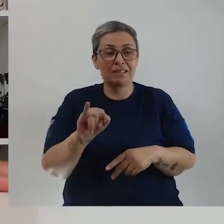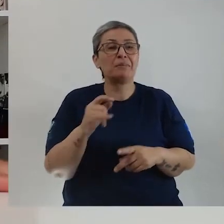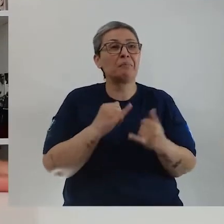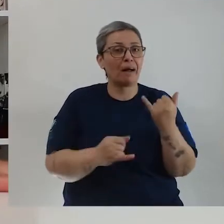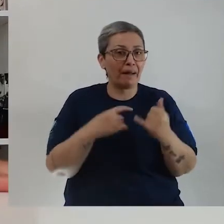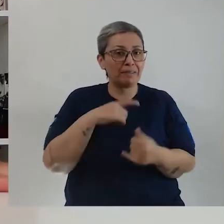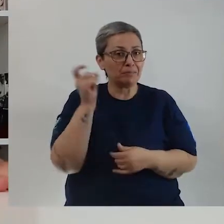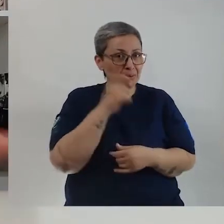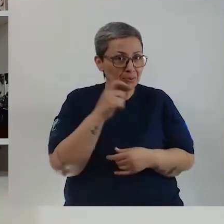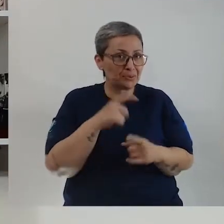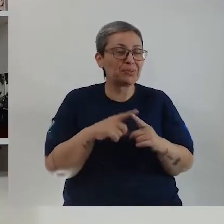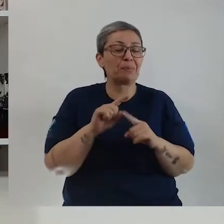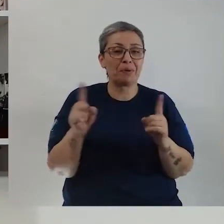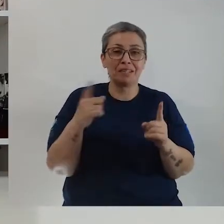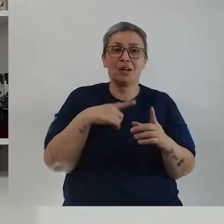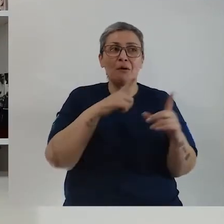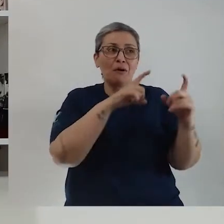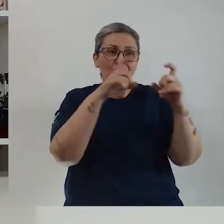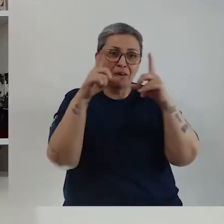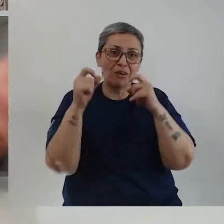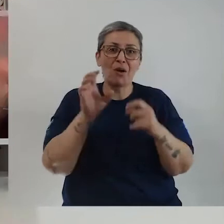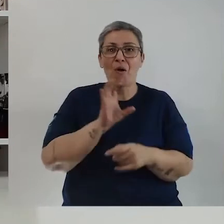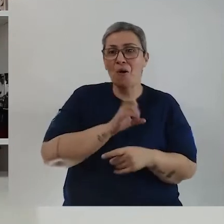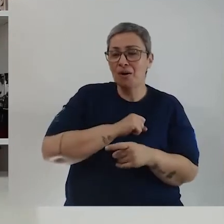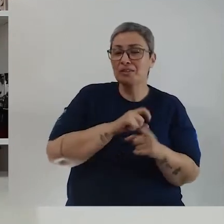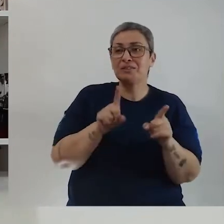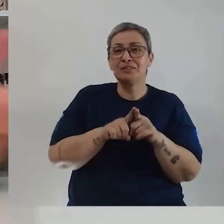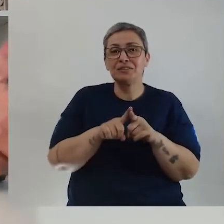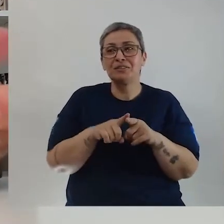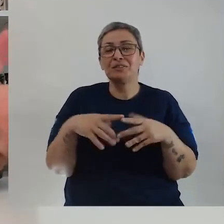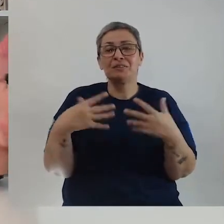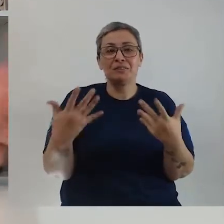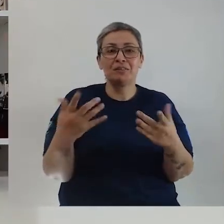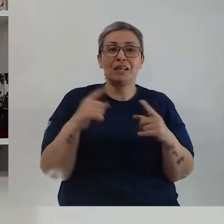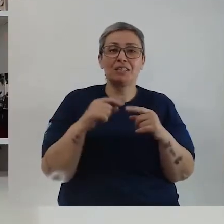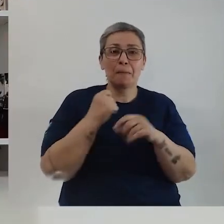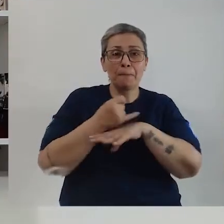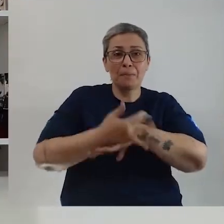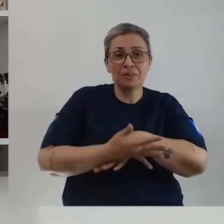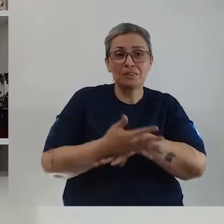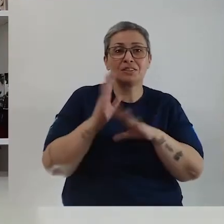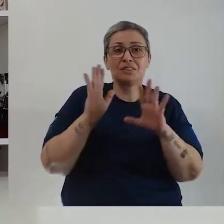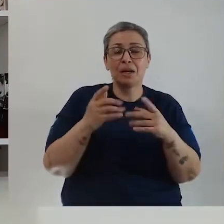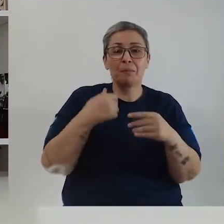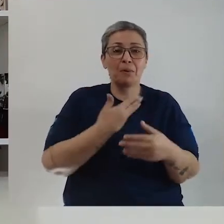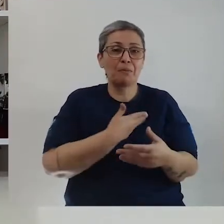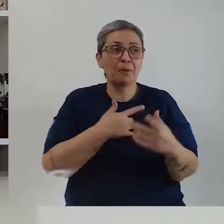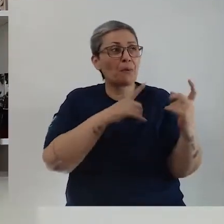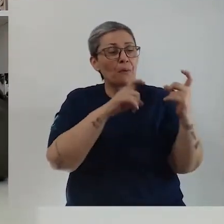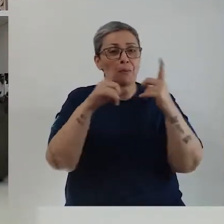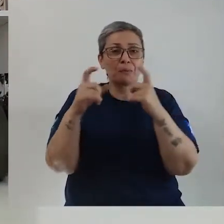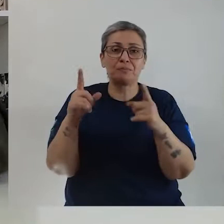Parece até história de pescador, né? Mas eu estava tirando foto, como gosto de fotografia também. Era de madrugada já.